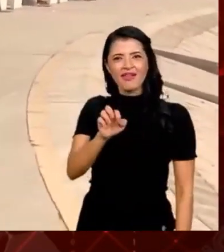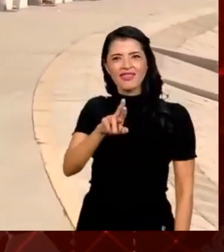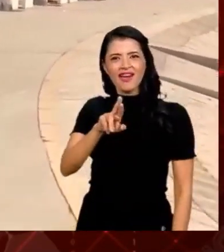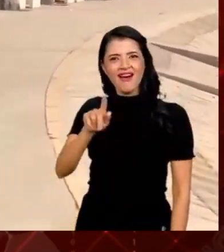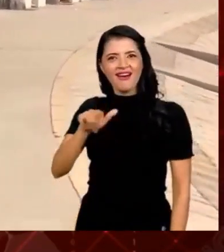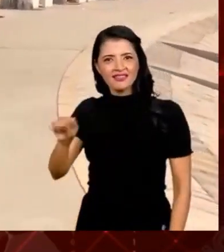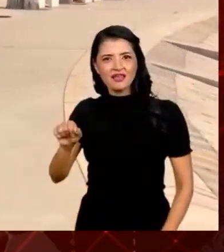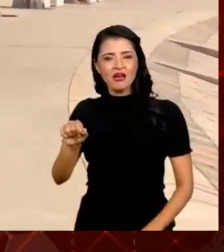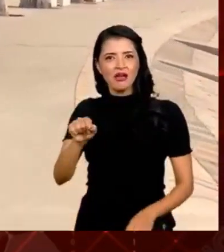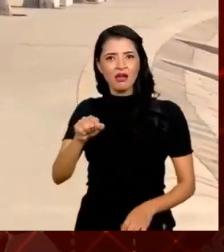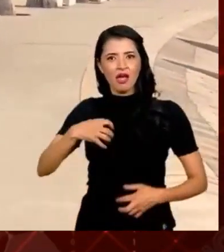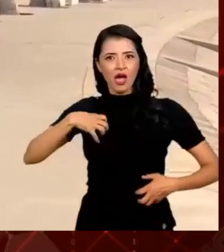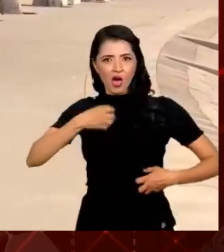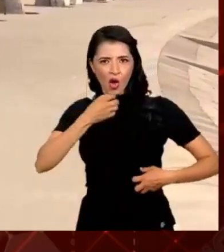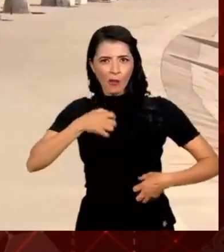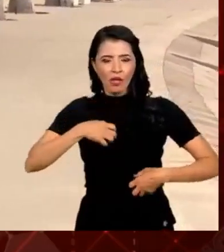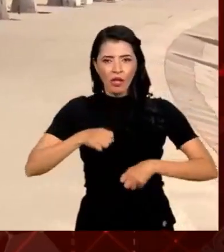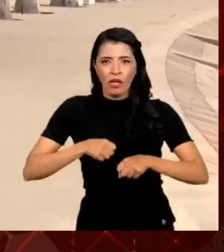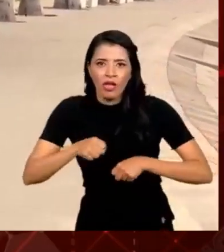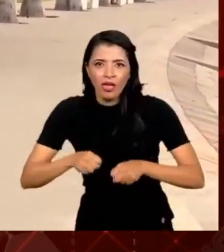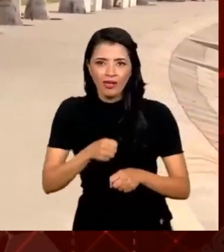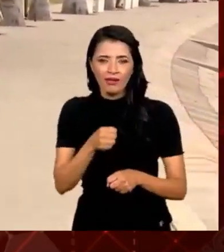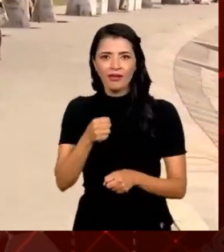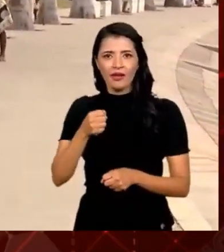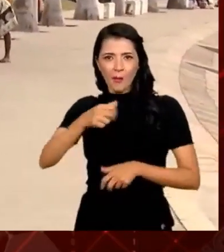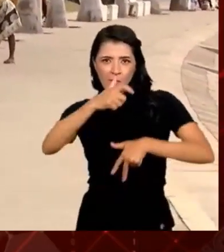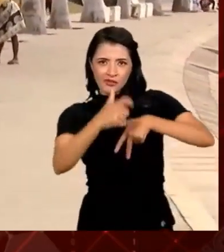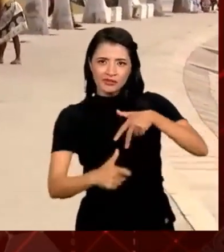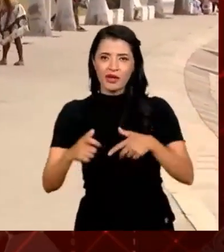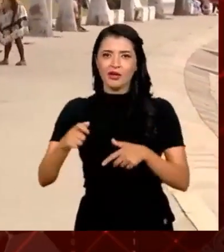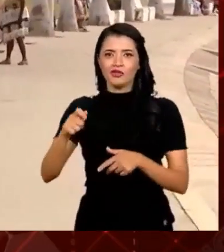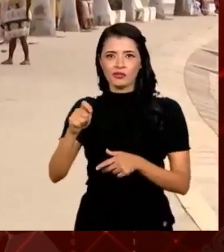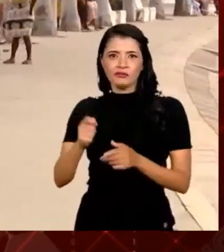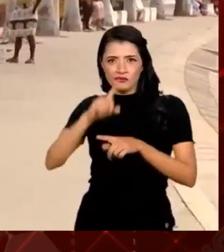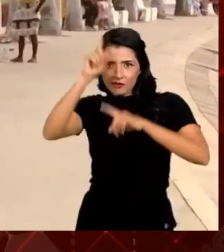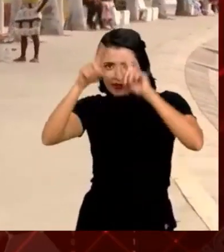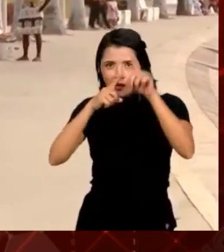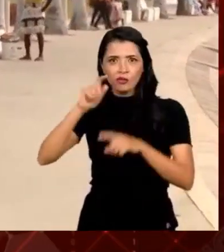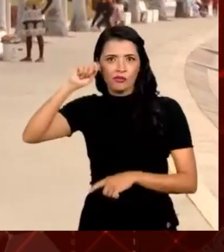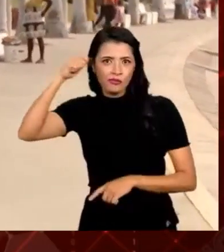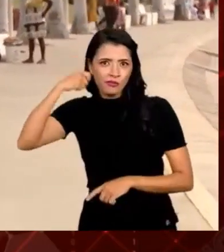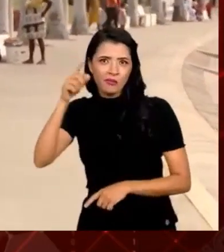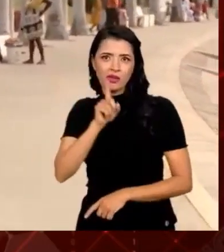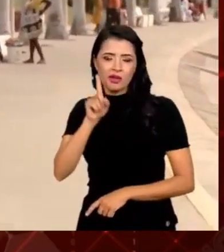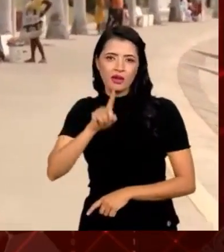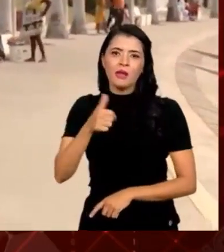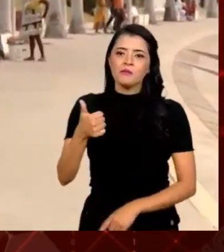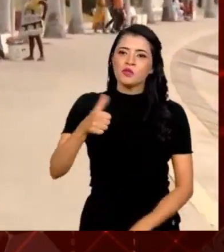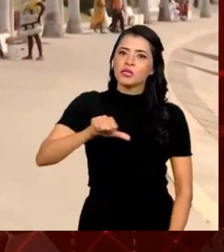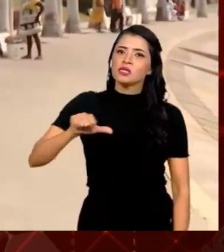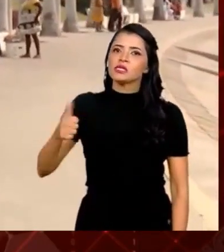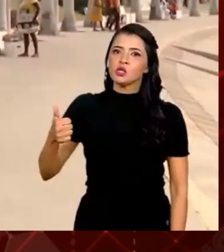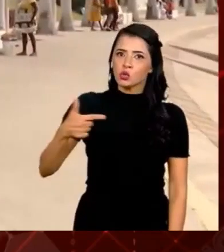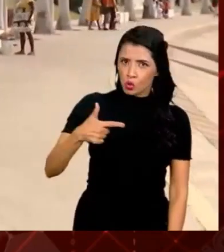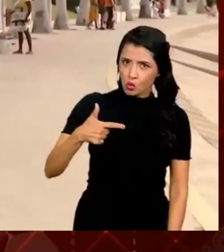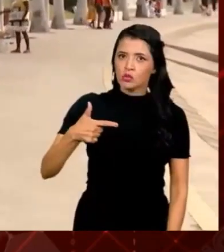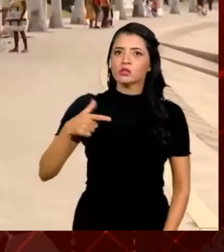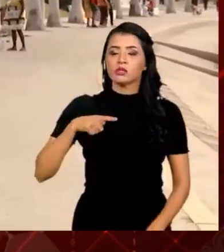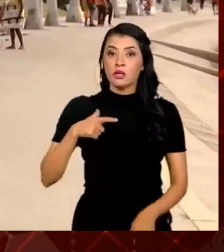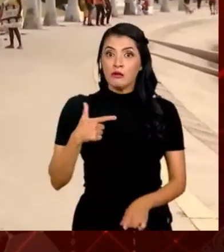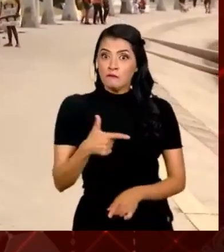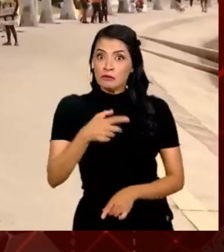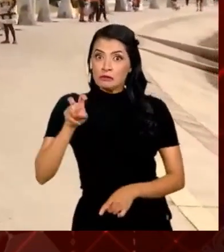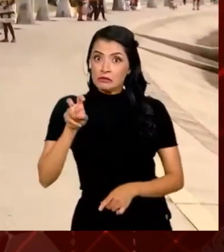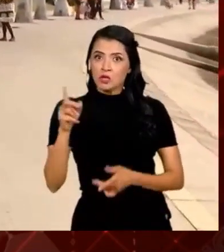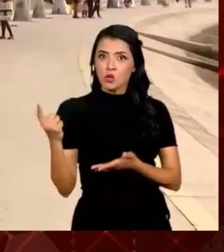Pois foi um personagem escrito por um americano em 1912, por 25 livros, dezenas